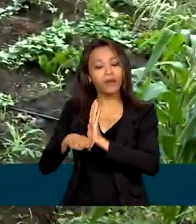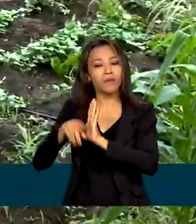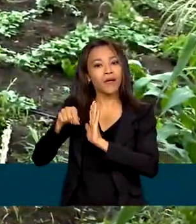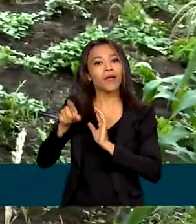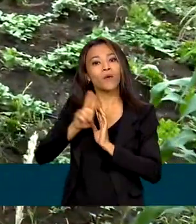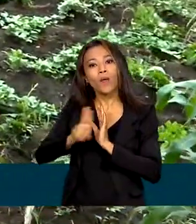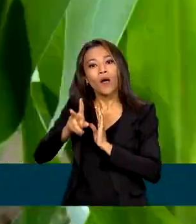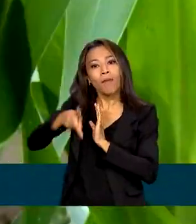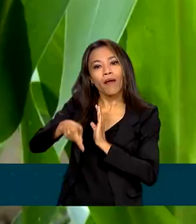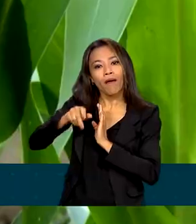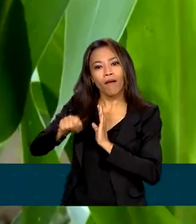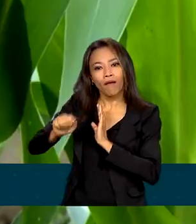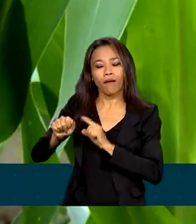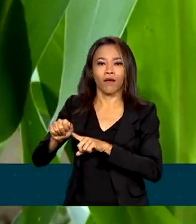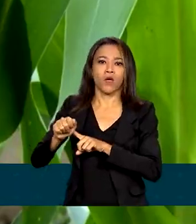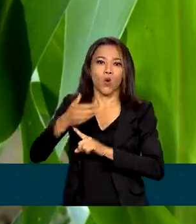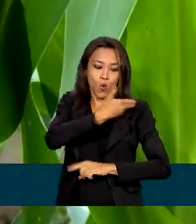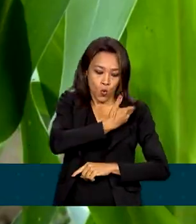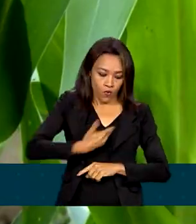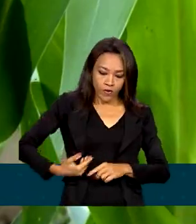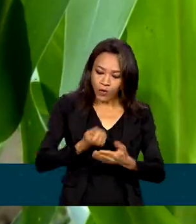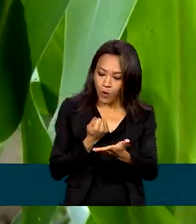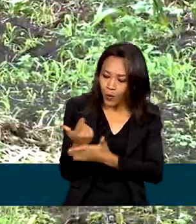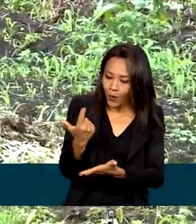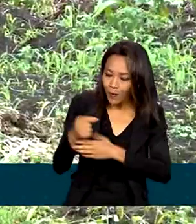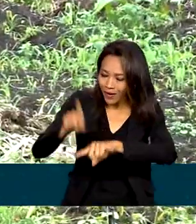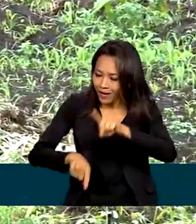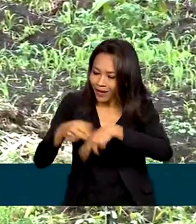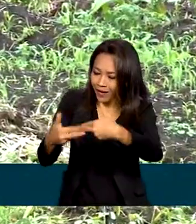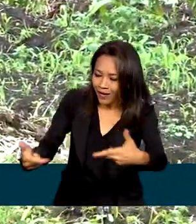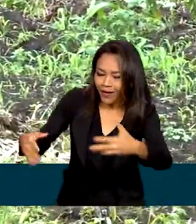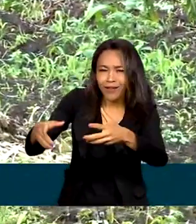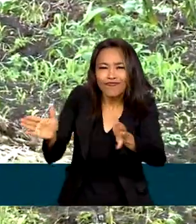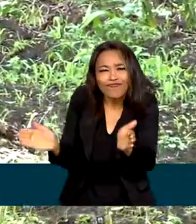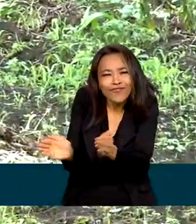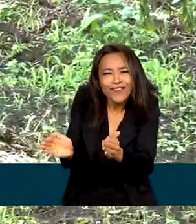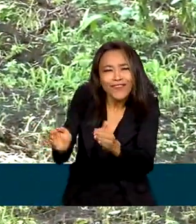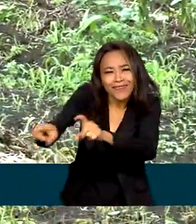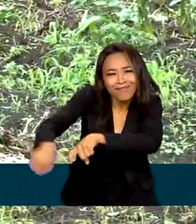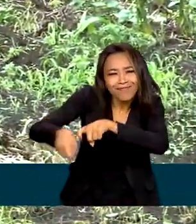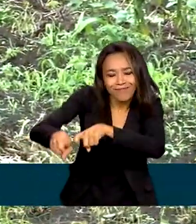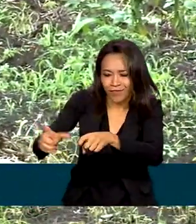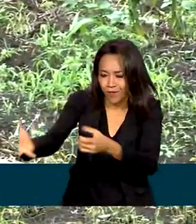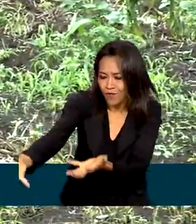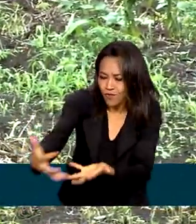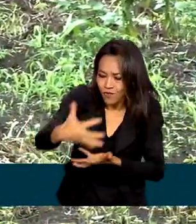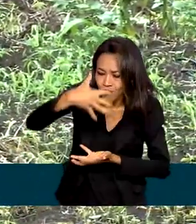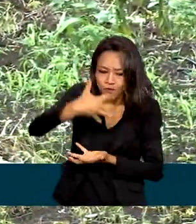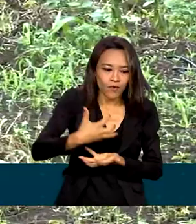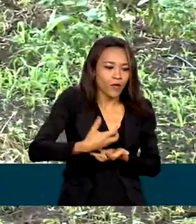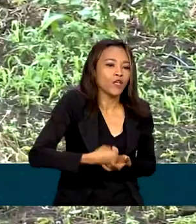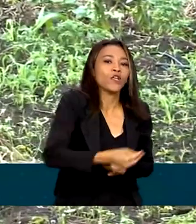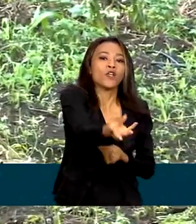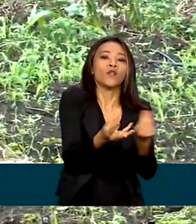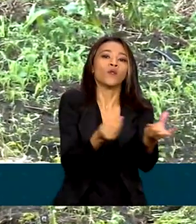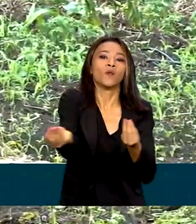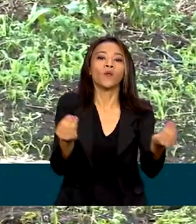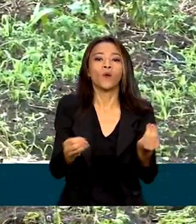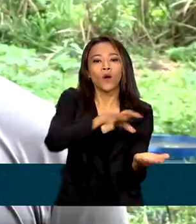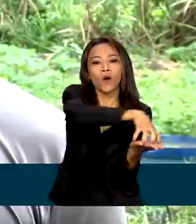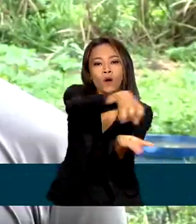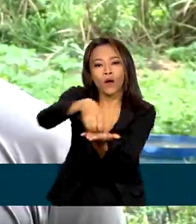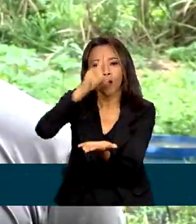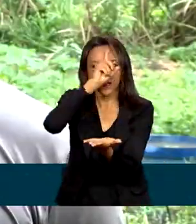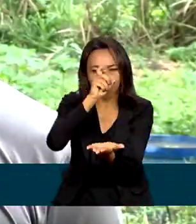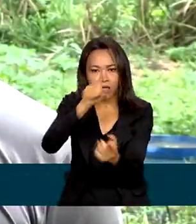do PAA, o governo compra orgânicos de pequenos produtores e doa para a rede pública de hospitais, creches e escolas, por